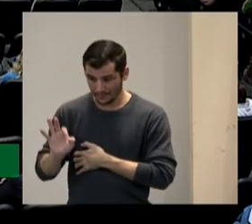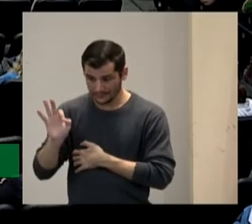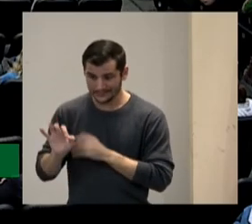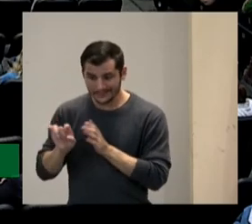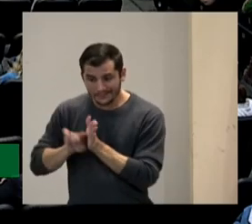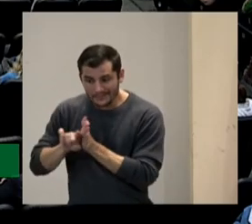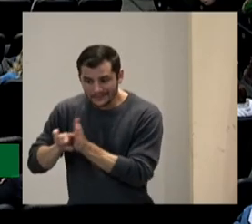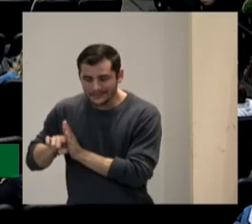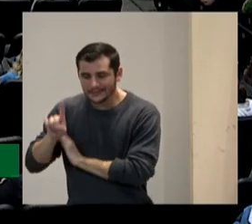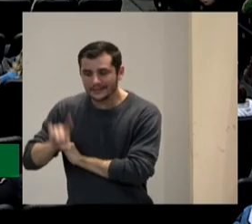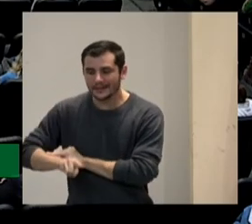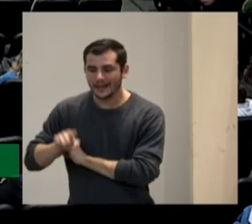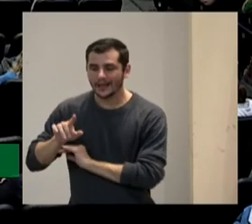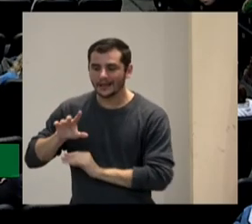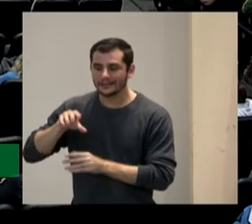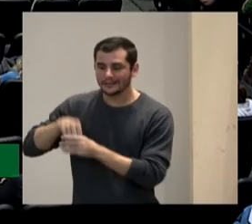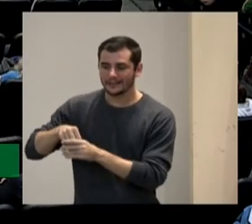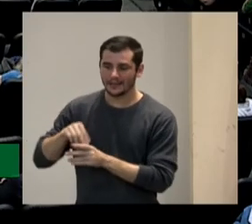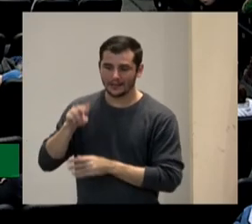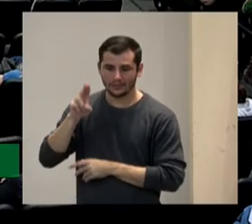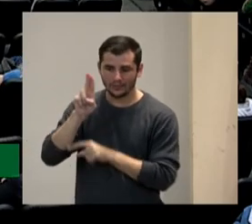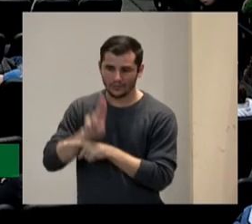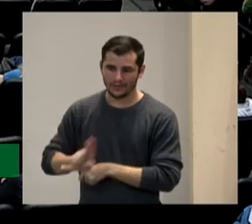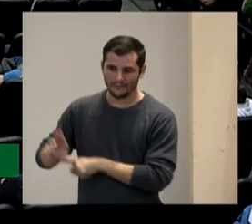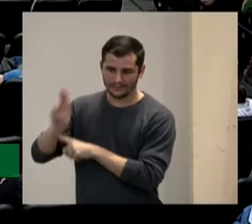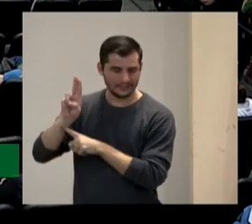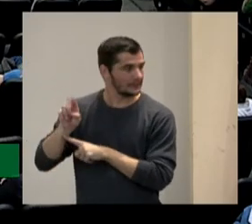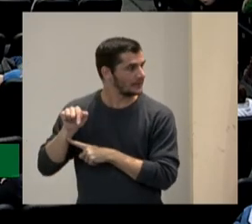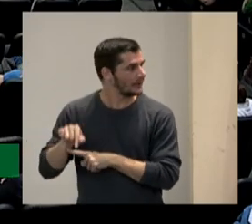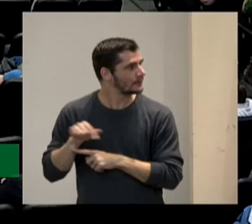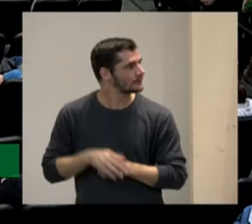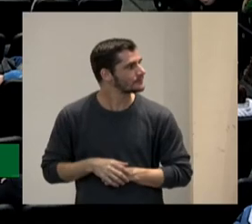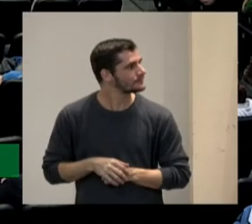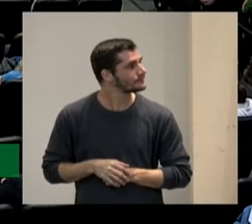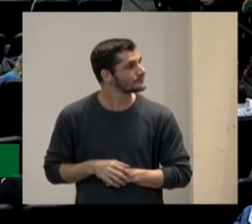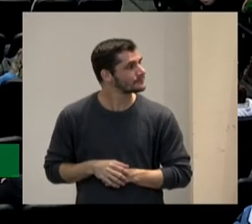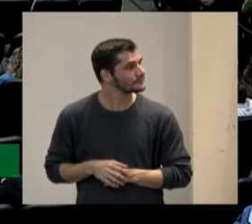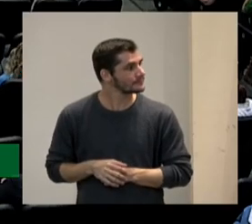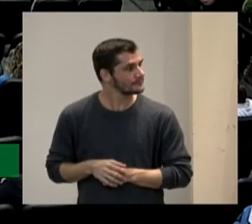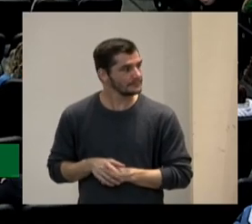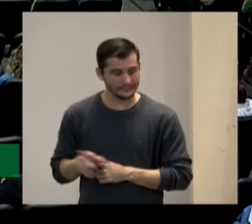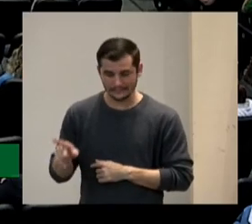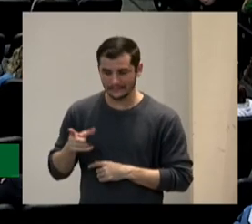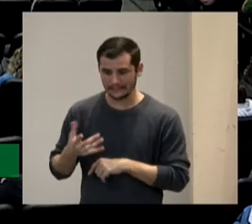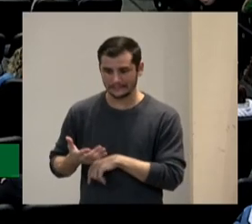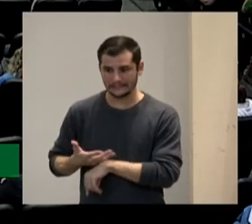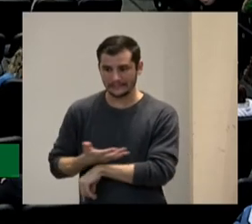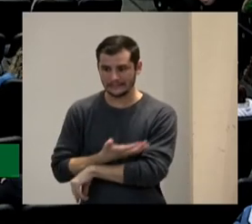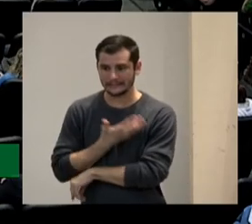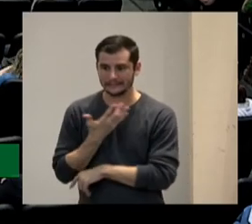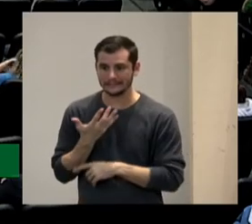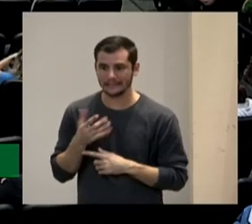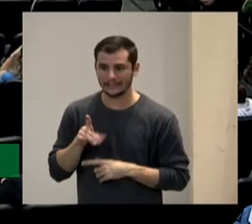universitário esta é dramática esta é muito dramática mas em uma recente